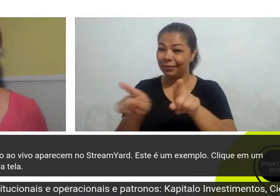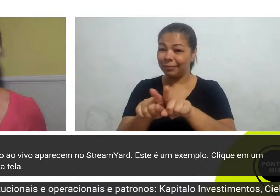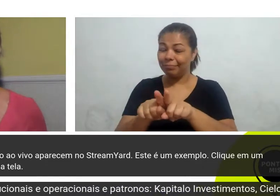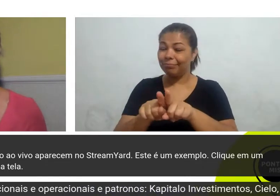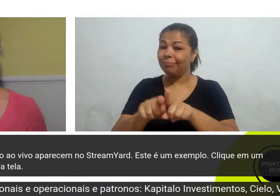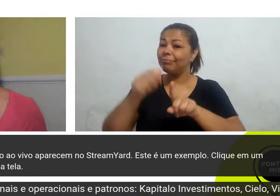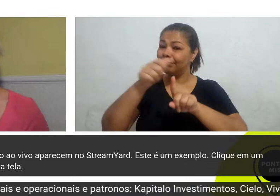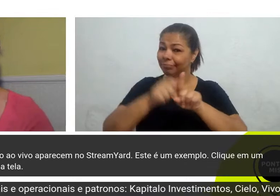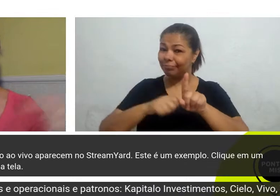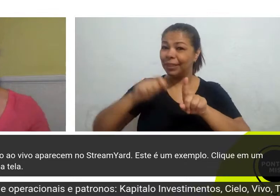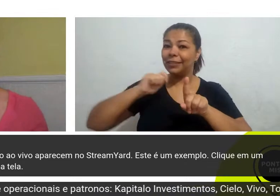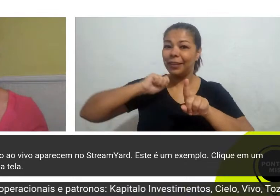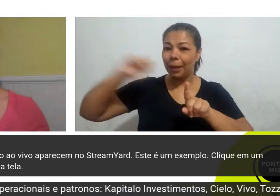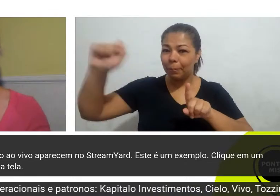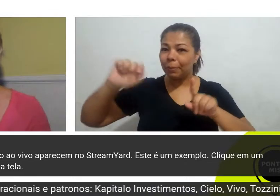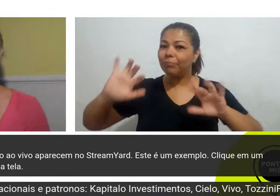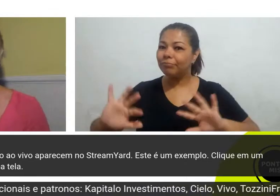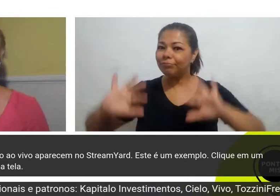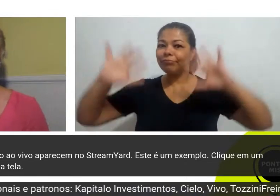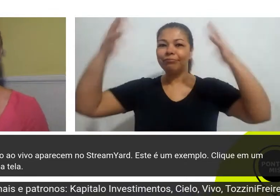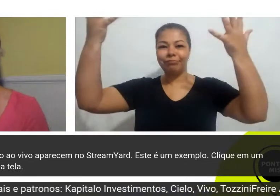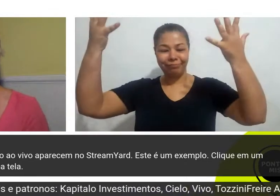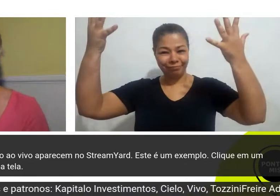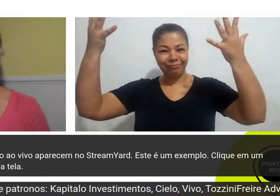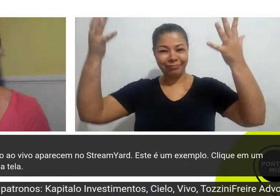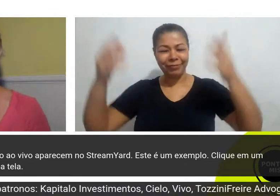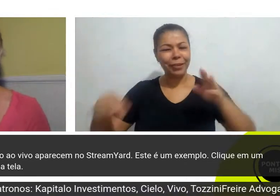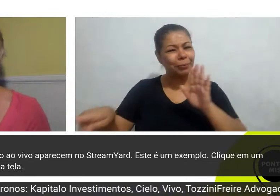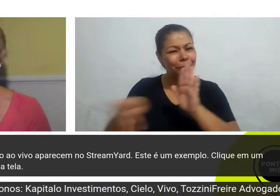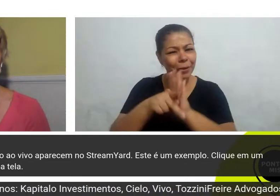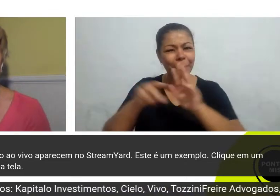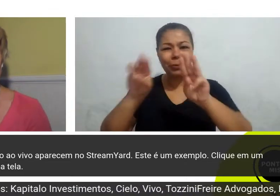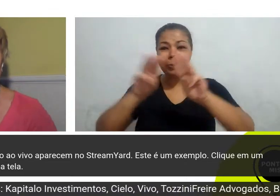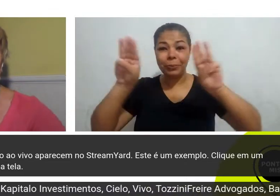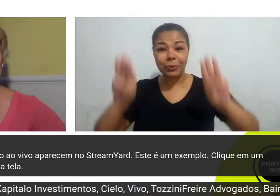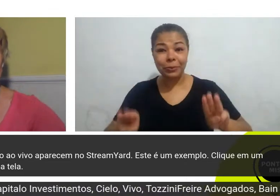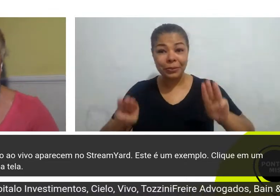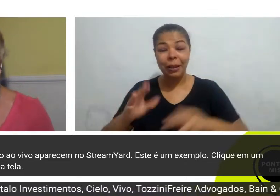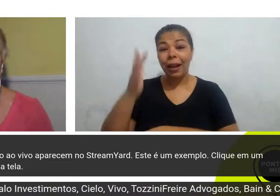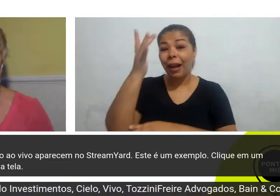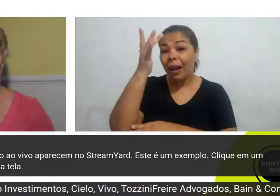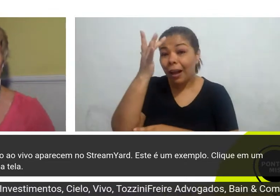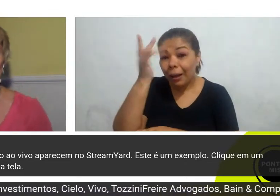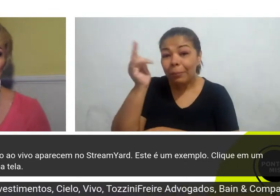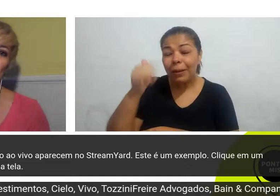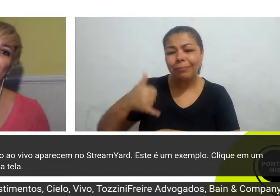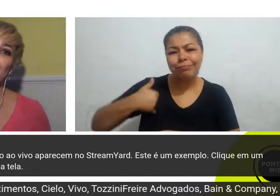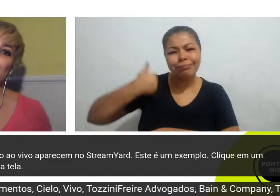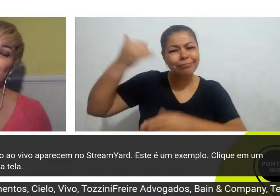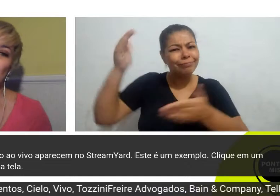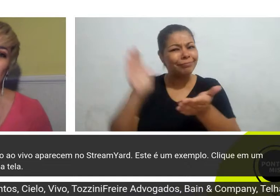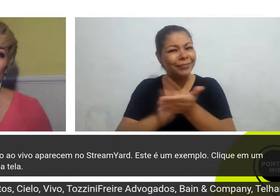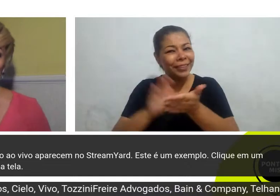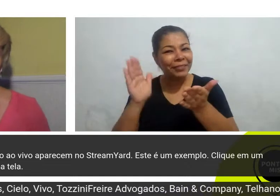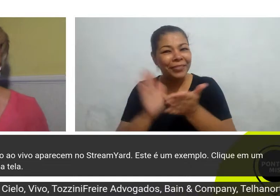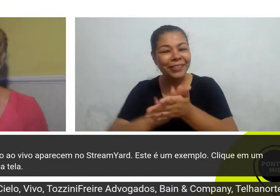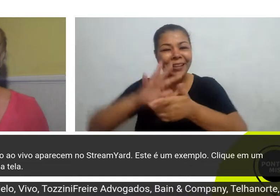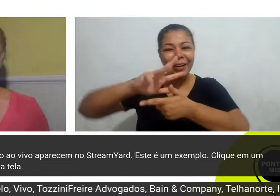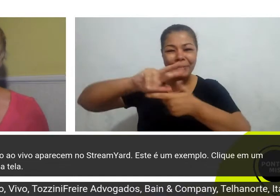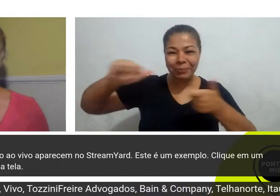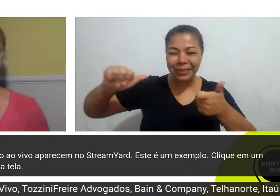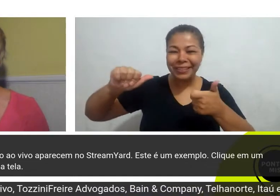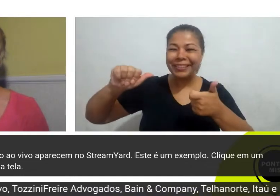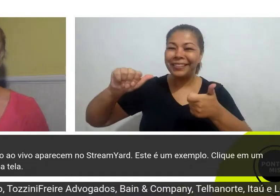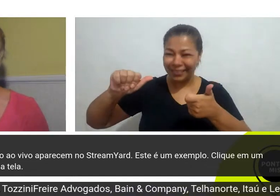que foi o mês do museu e amanhã é aniversário do MIS, 52 anos, então a gente aproveitou e